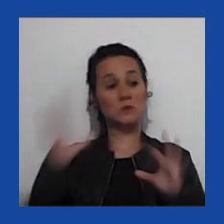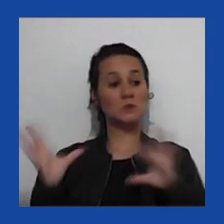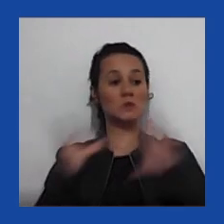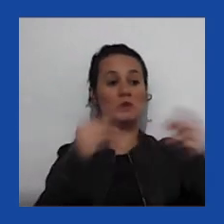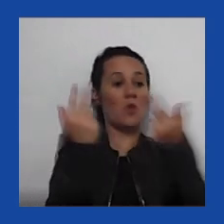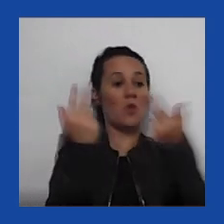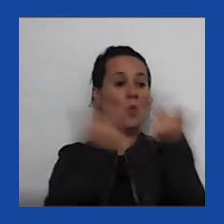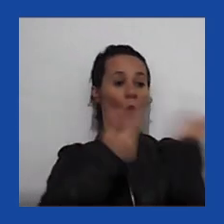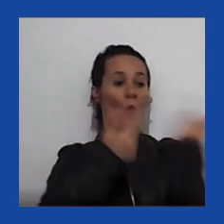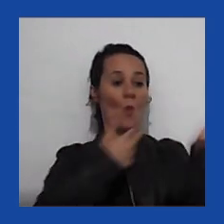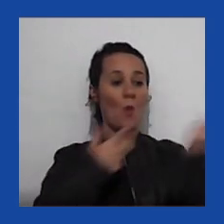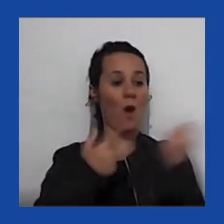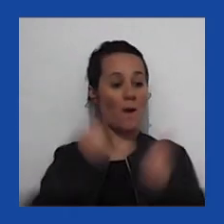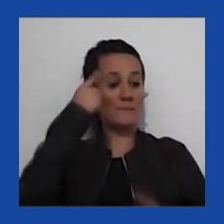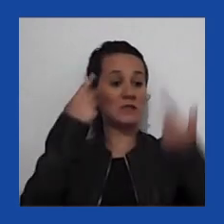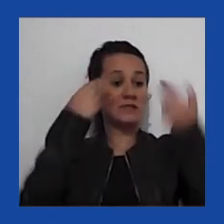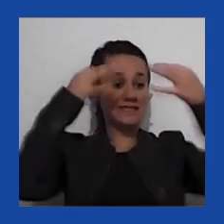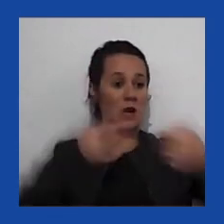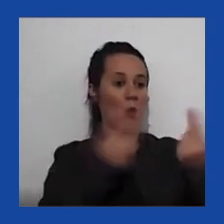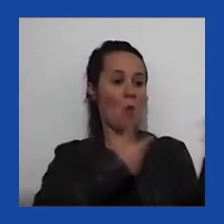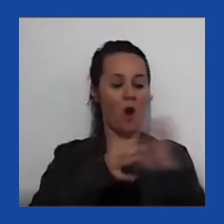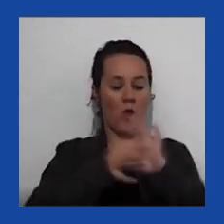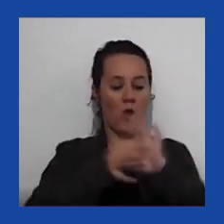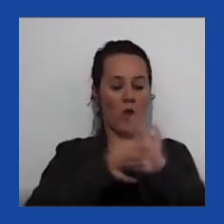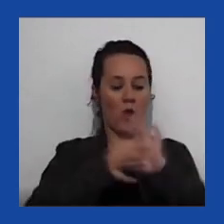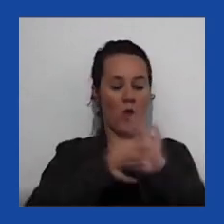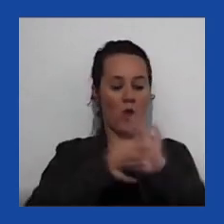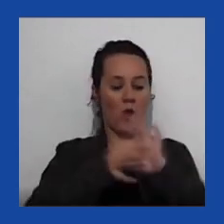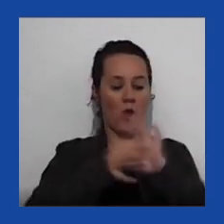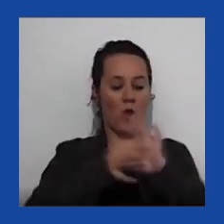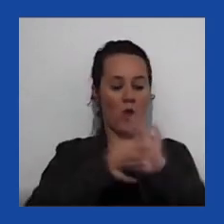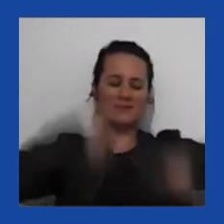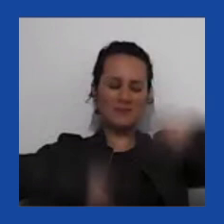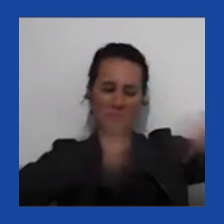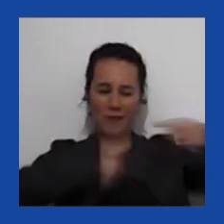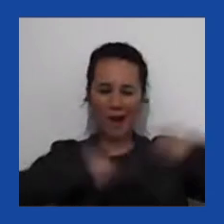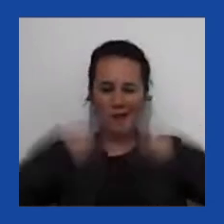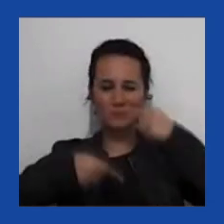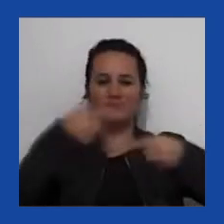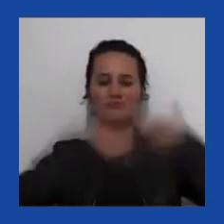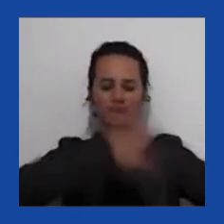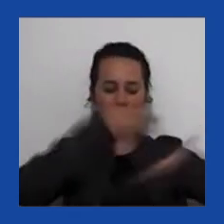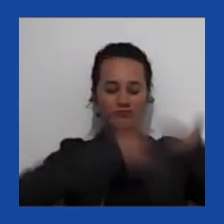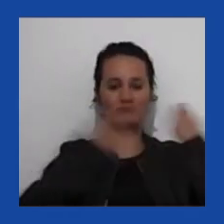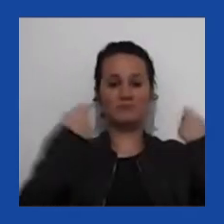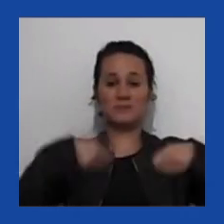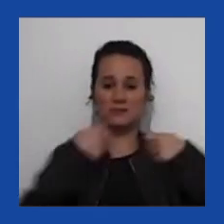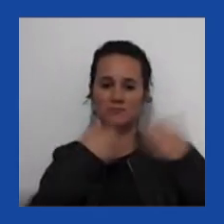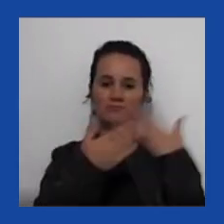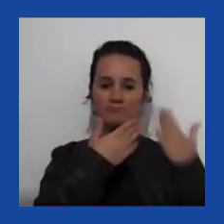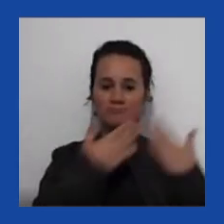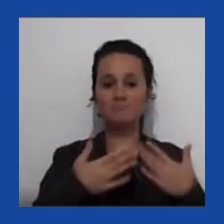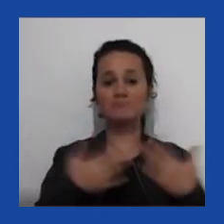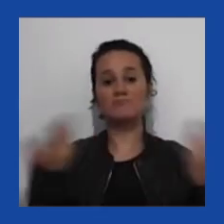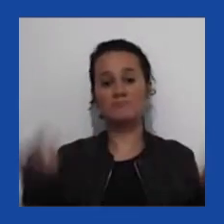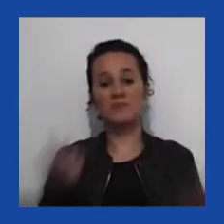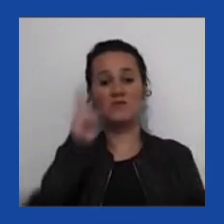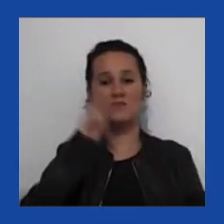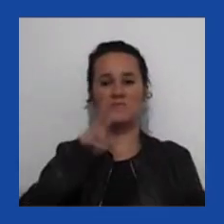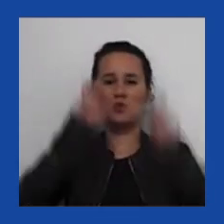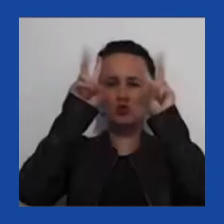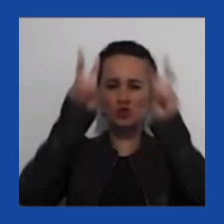sobre a democracia. Precisamos de um debate amplo sobre o tema. Mas se você pega esse slide e você veja os títulos